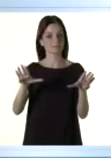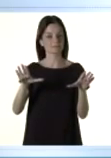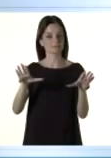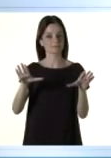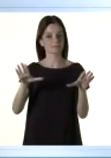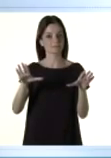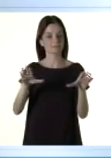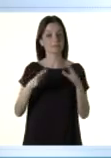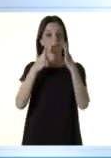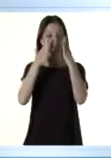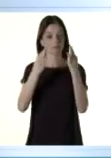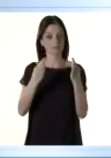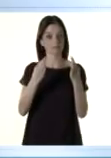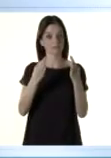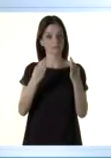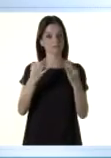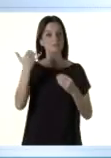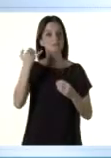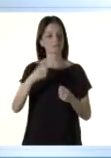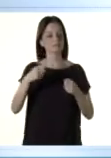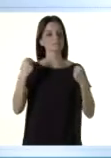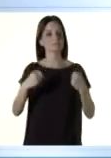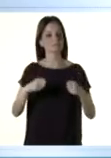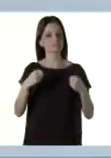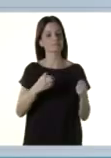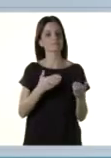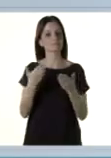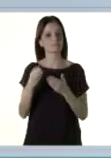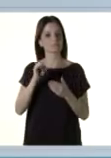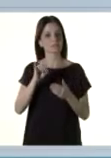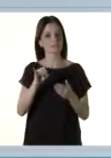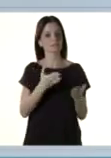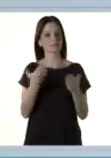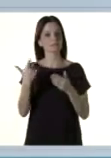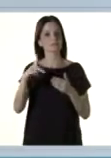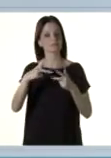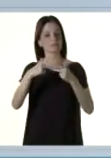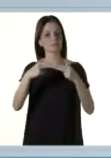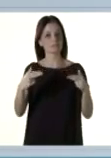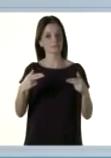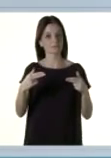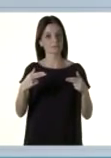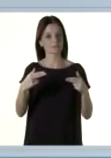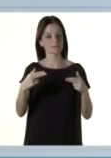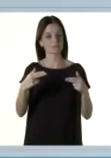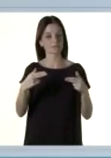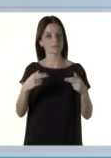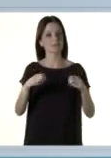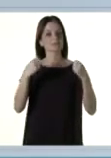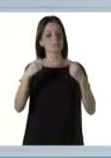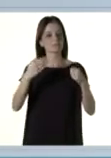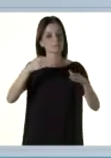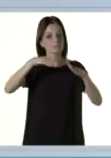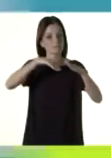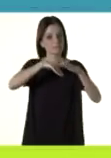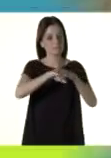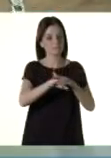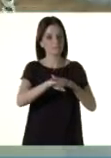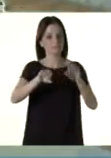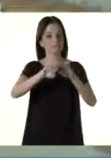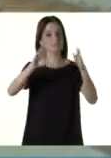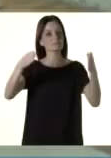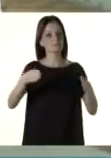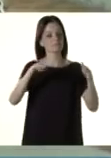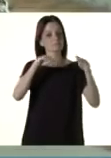transparente. E atenção, ela é obrigatória. Qualquer outro material que você levar no dia deve ser depositado na